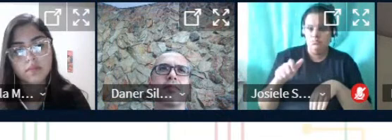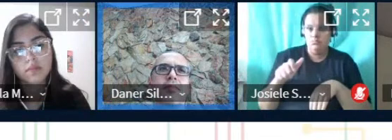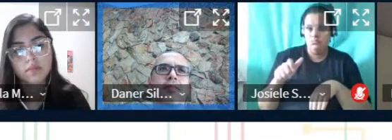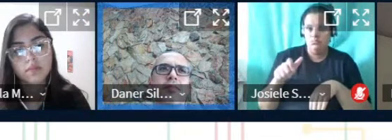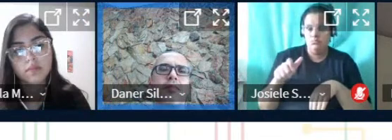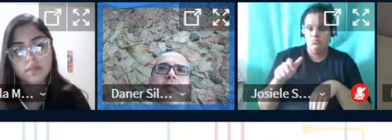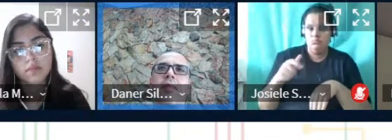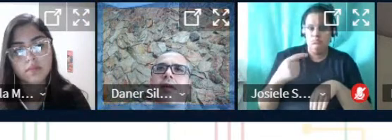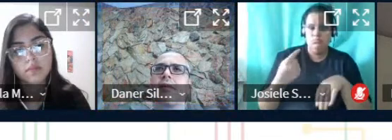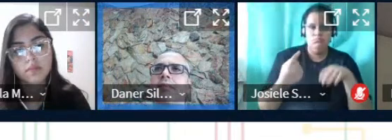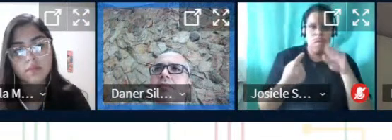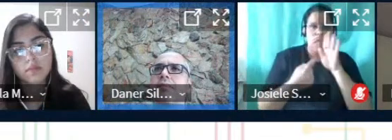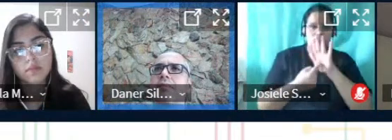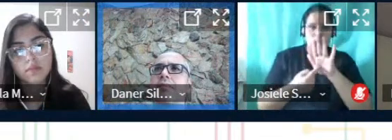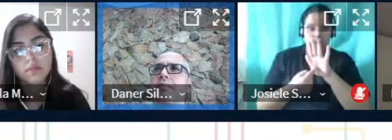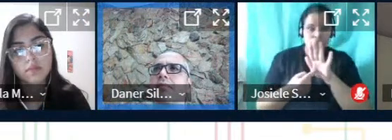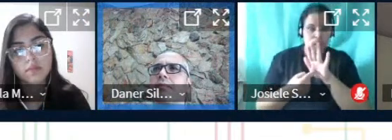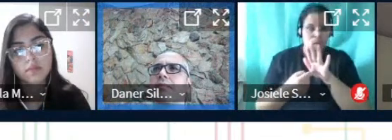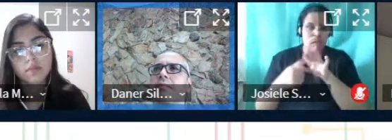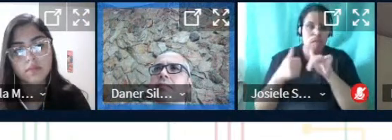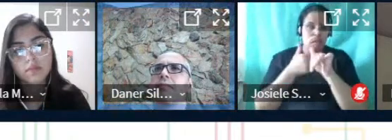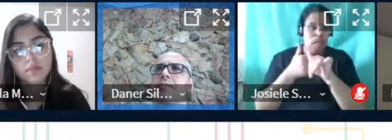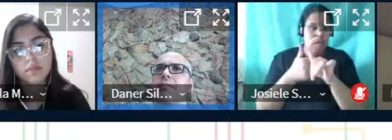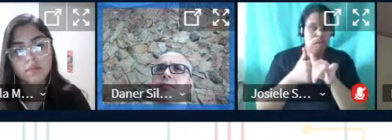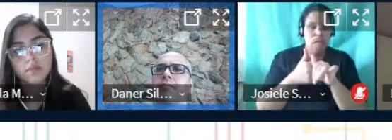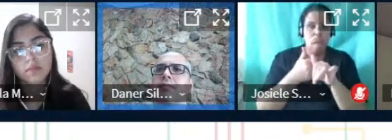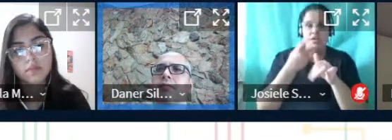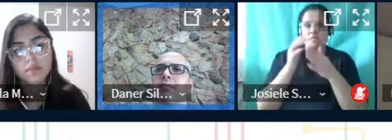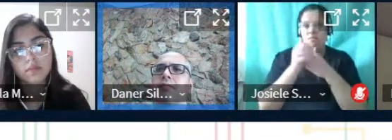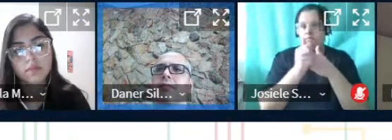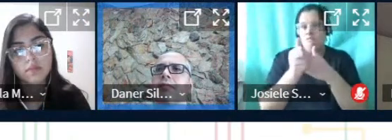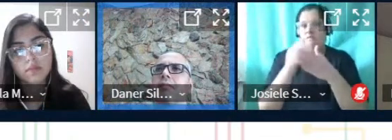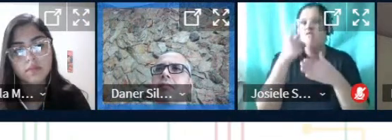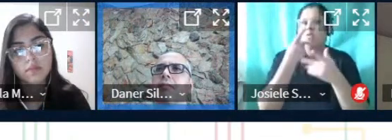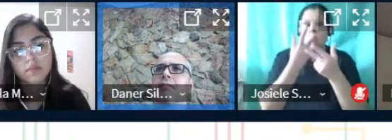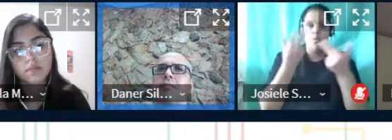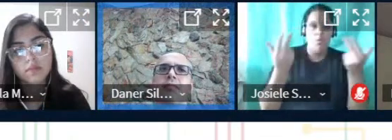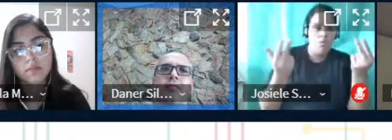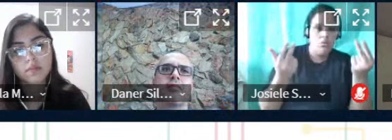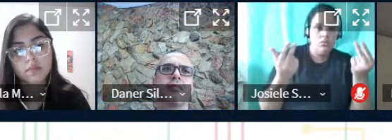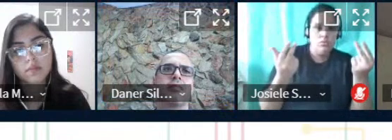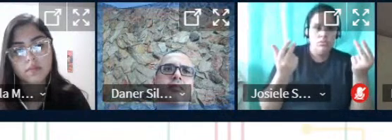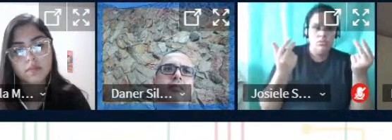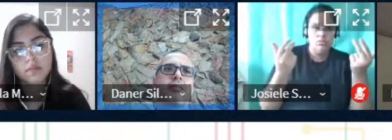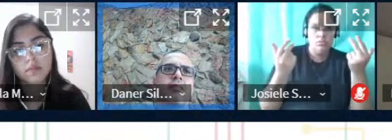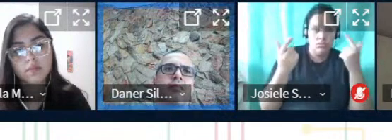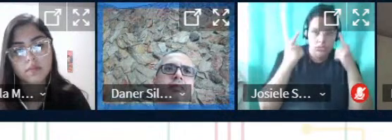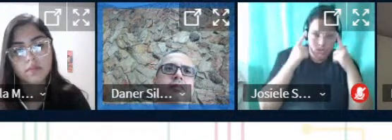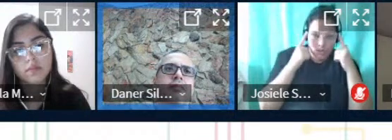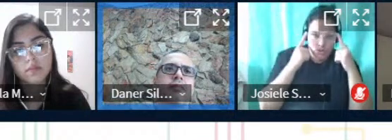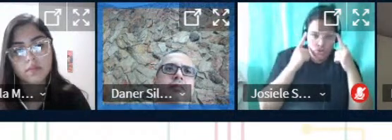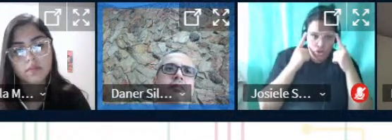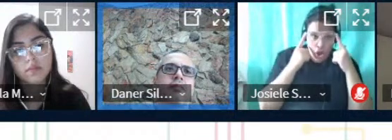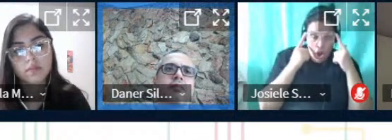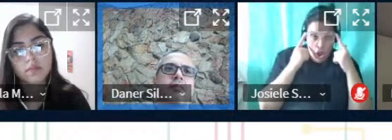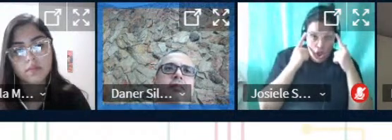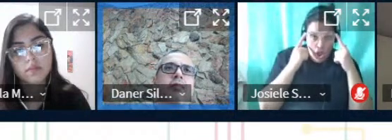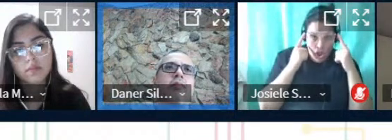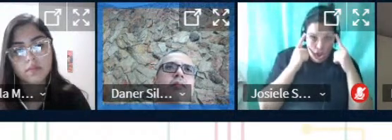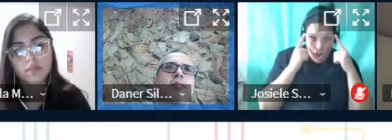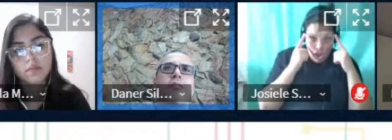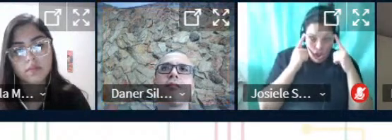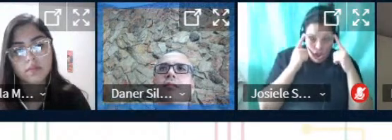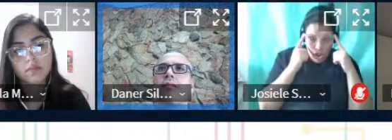apresentadores e demais orientadores gostaria de fazer alguma intervenção temos tempo para pode